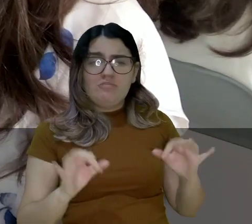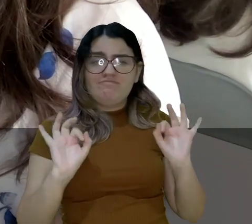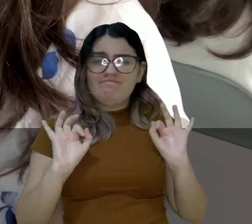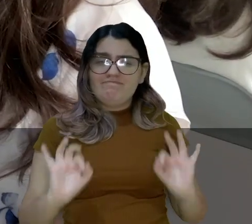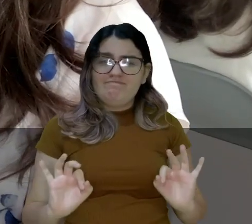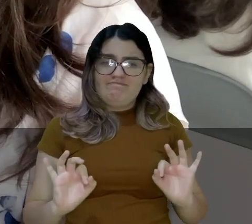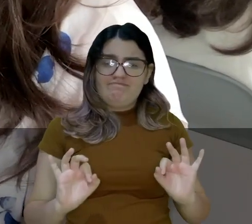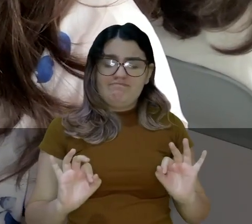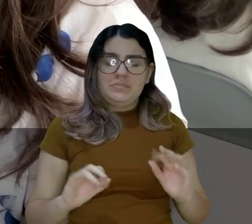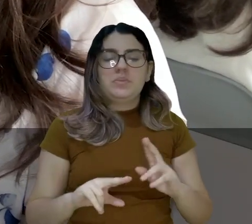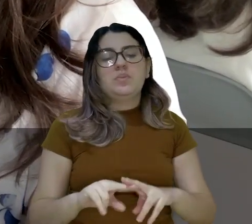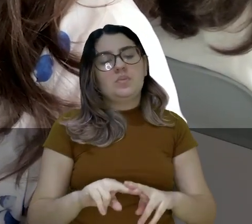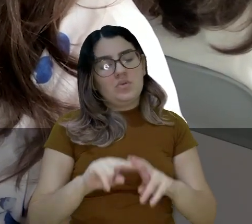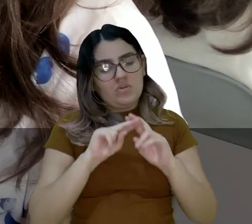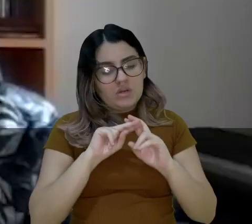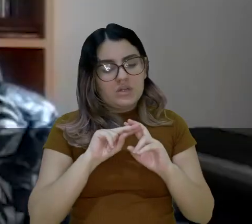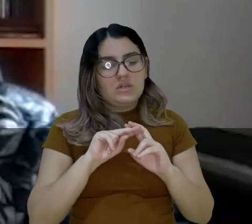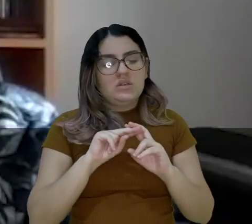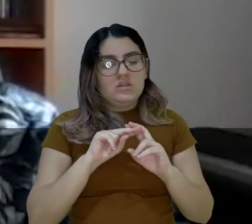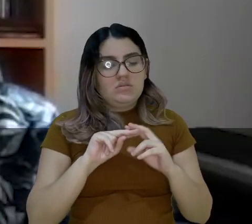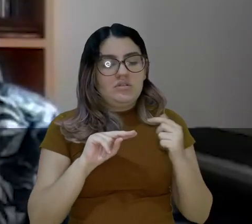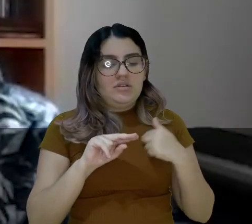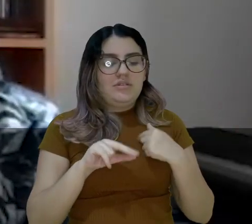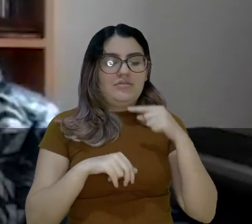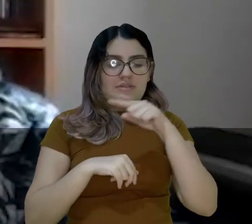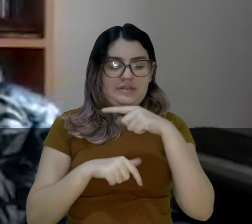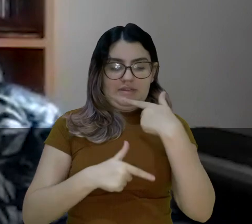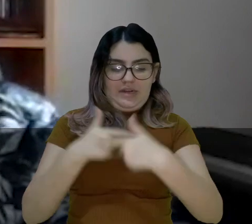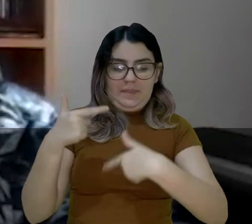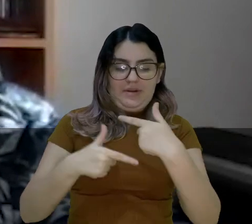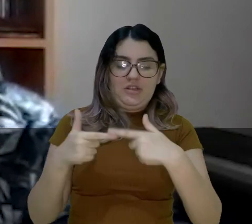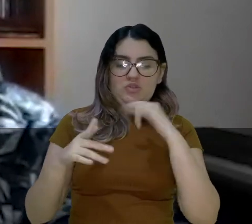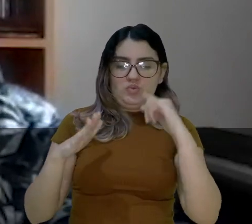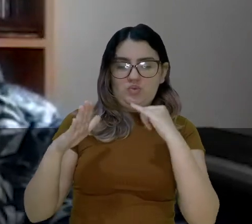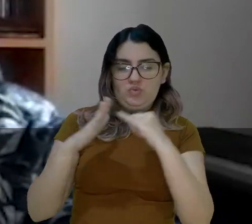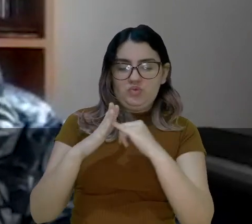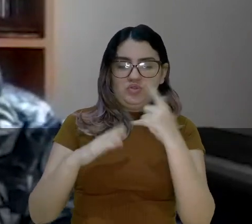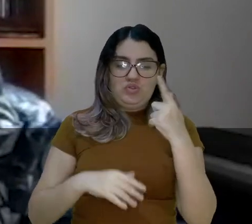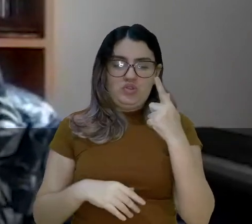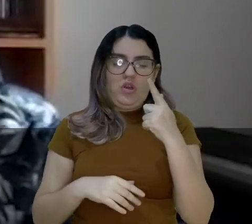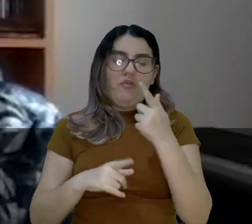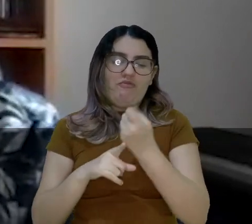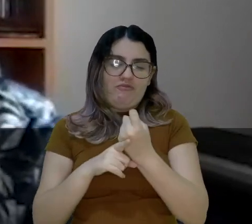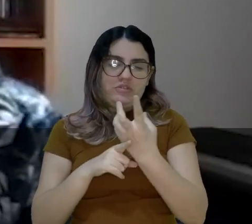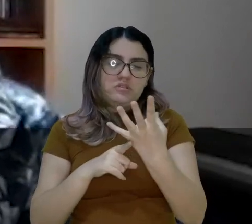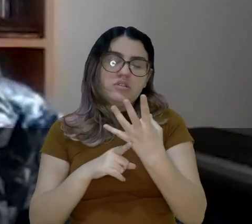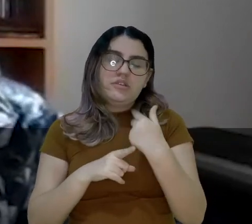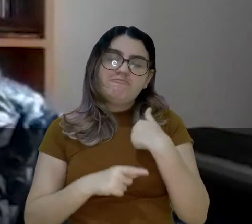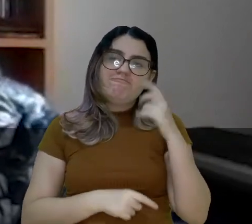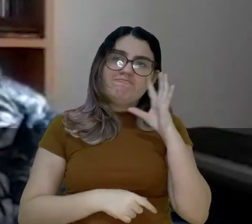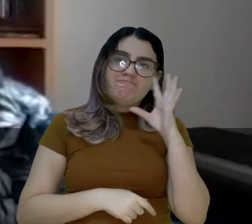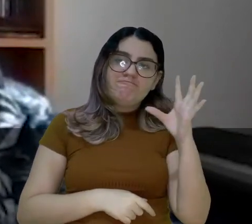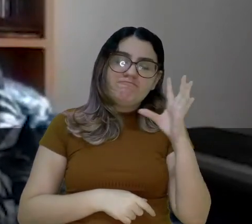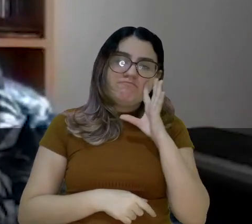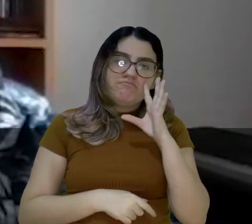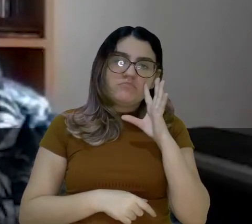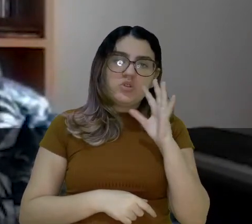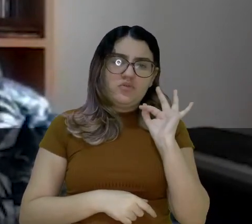Com certeza. Então, eu já trabalhava no Instituto Geofísico e pensava,